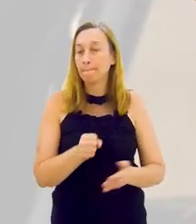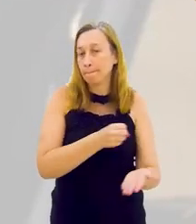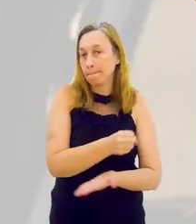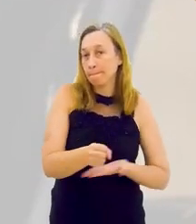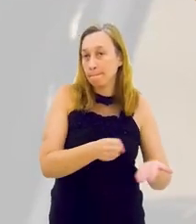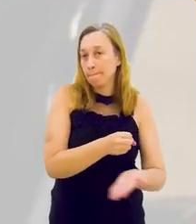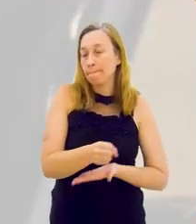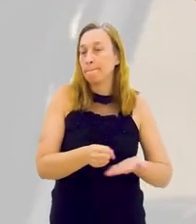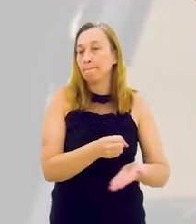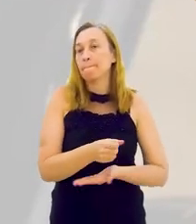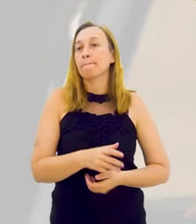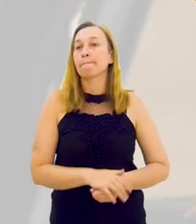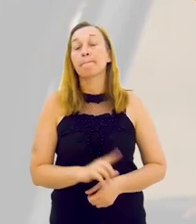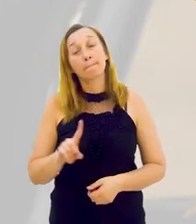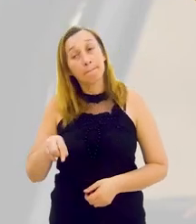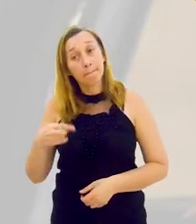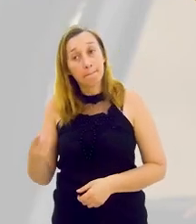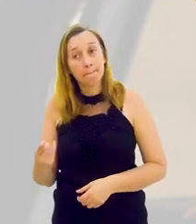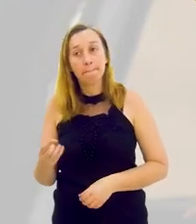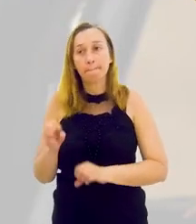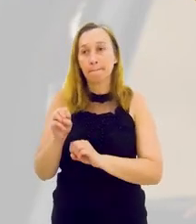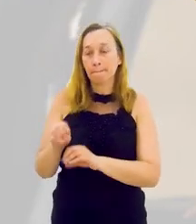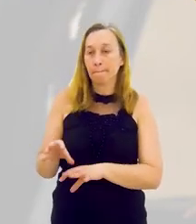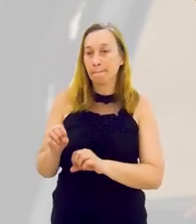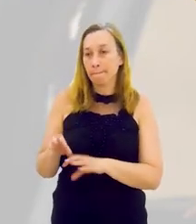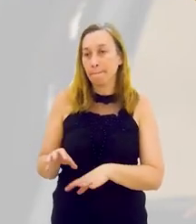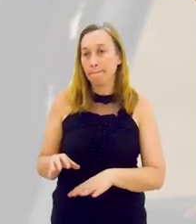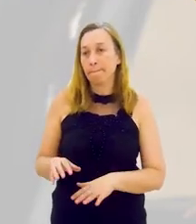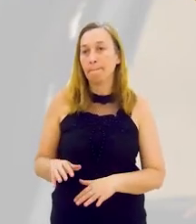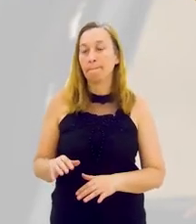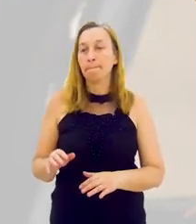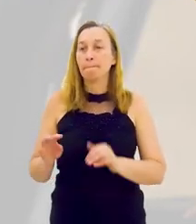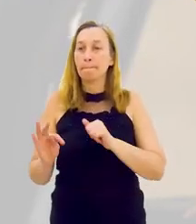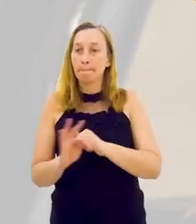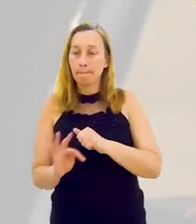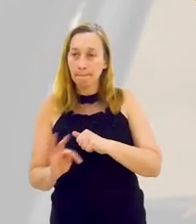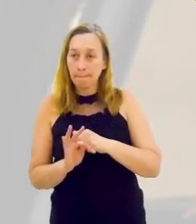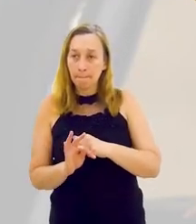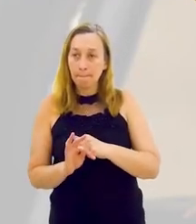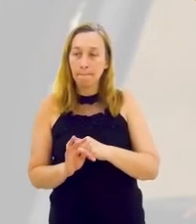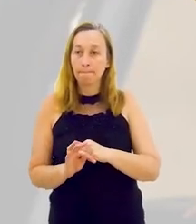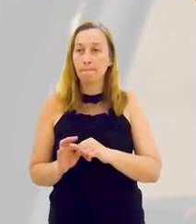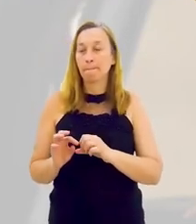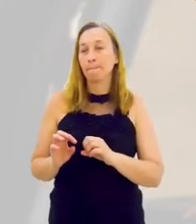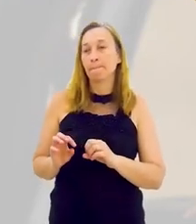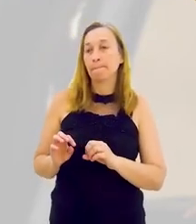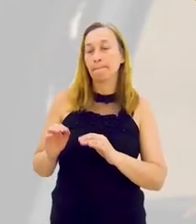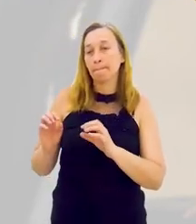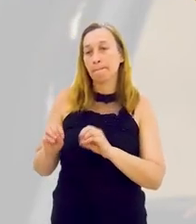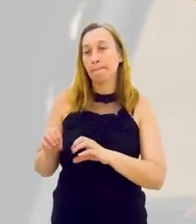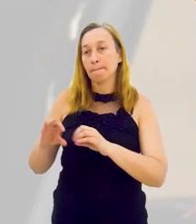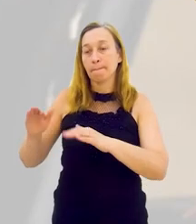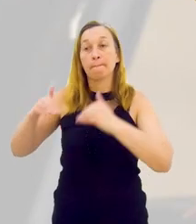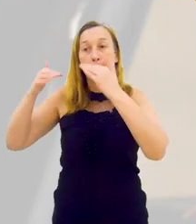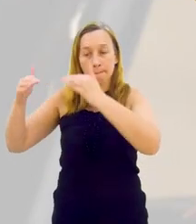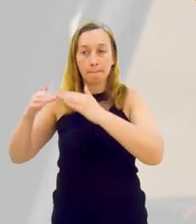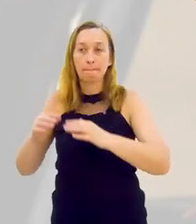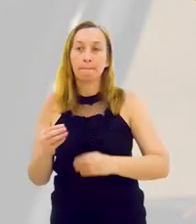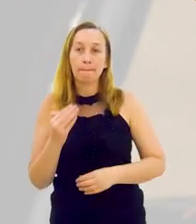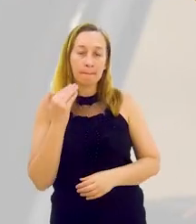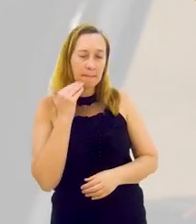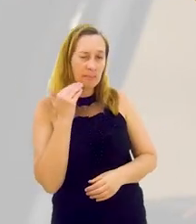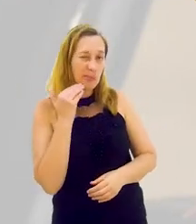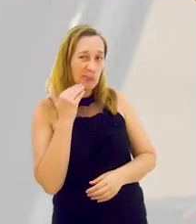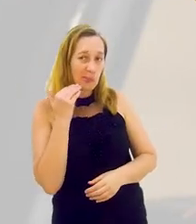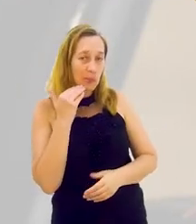que vem da educação, seja a educação básica e depois a educação, quem tiver o ensino técnico, profissionalizante e